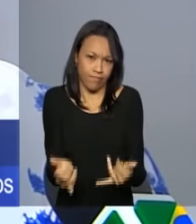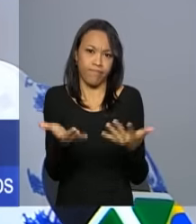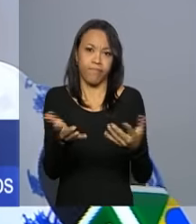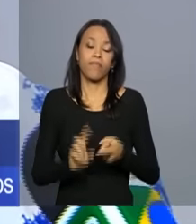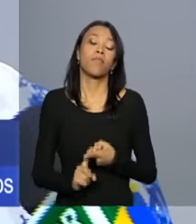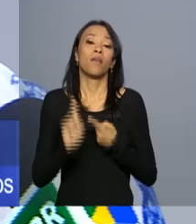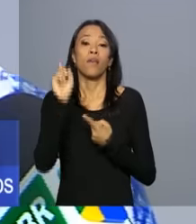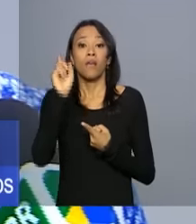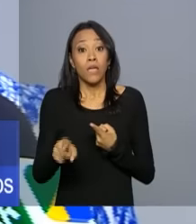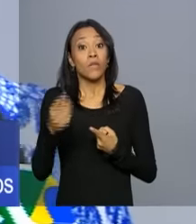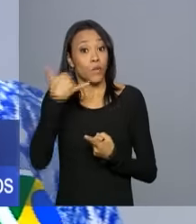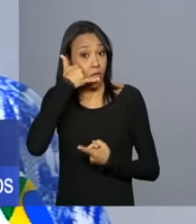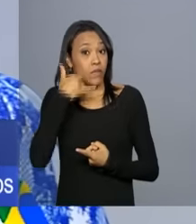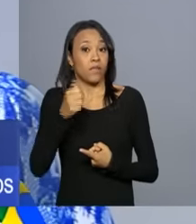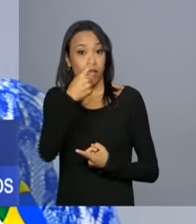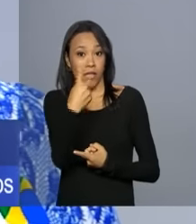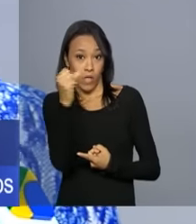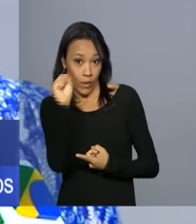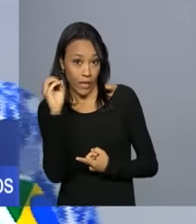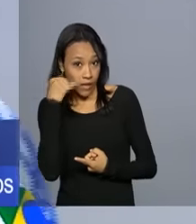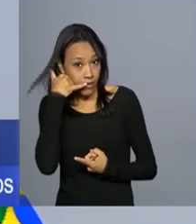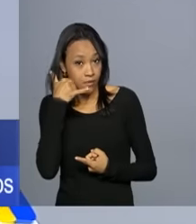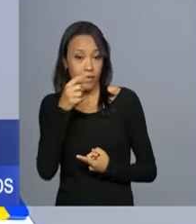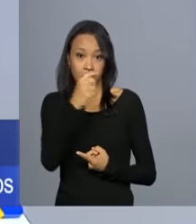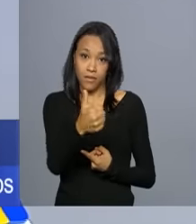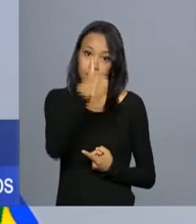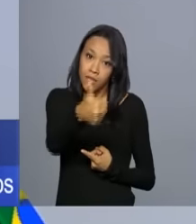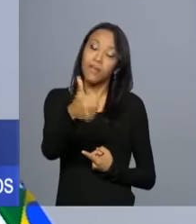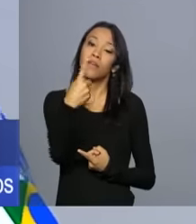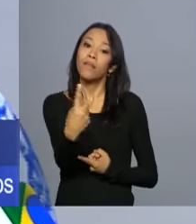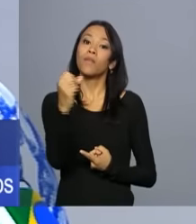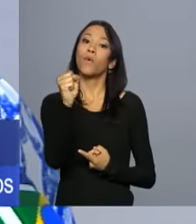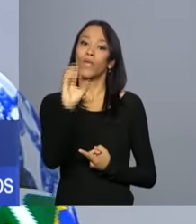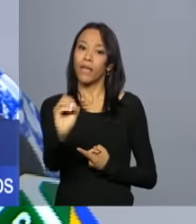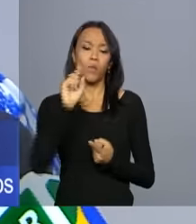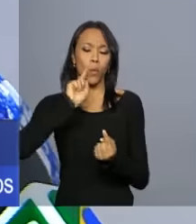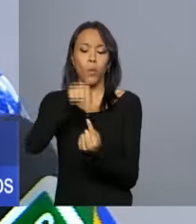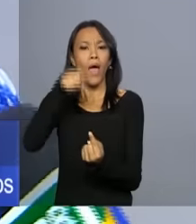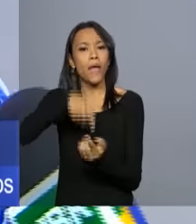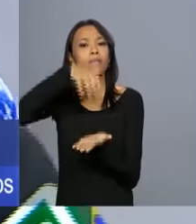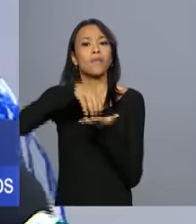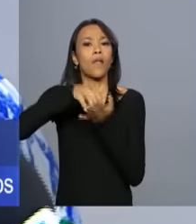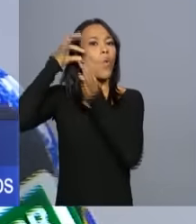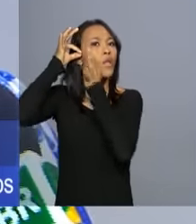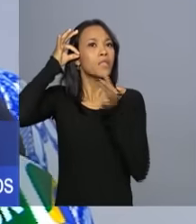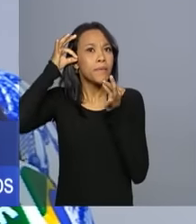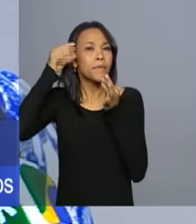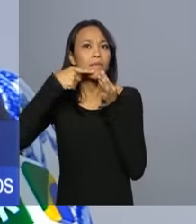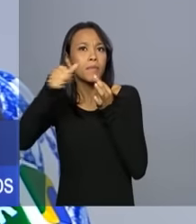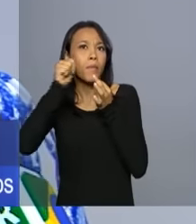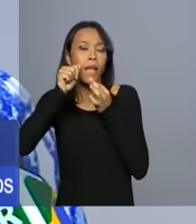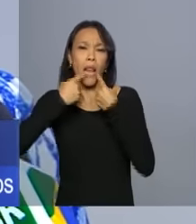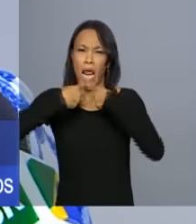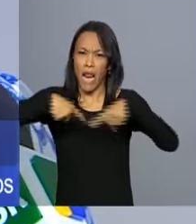O próprio DISC 180, o LIG 180, que é uma central de atendimento às mulheres que fazem a denúncia quando